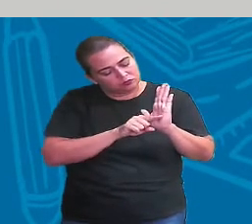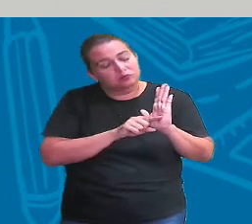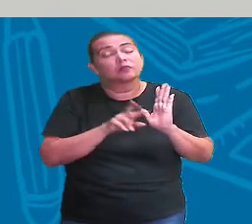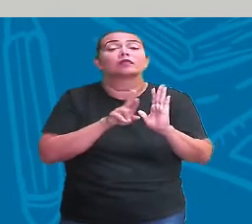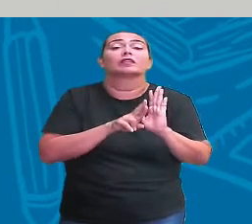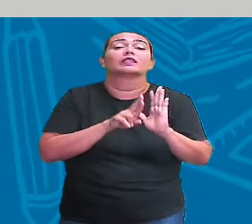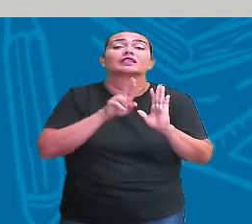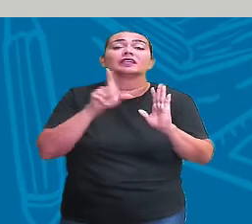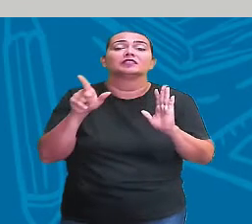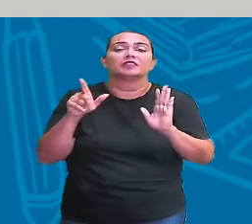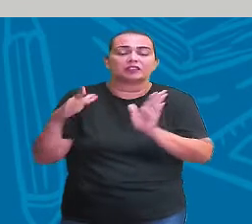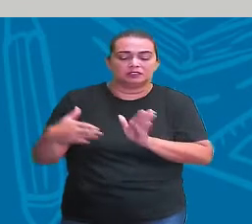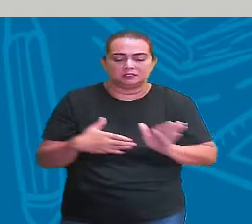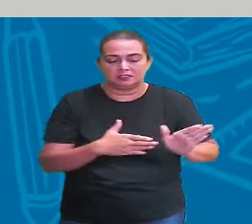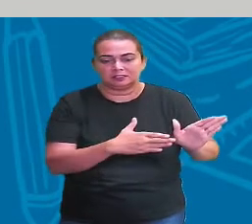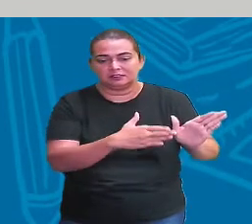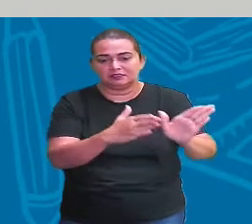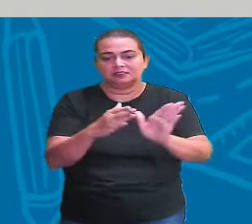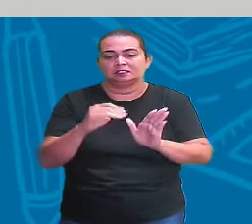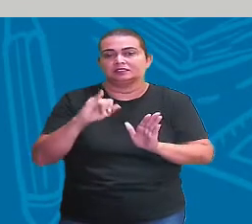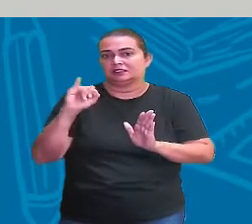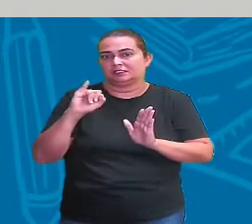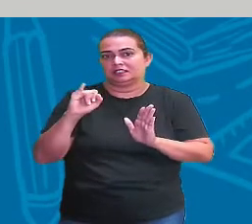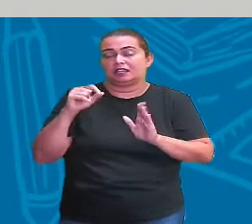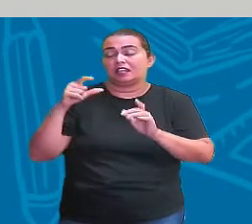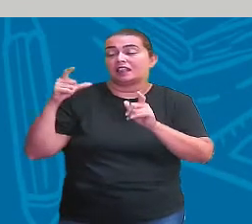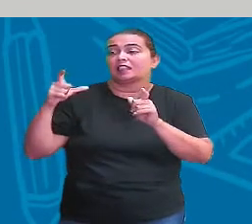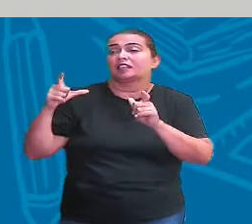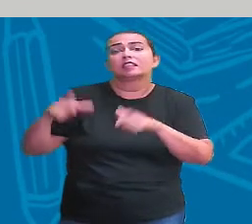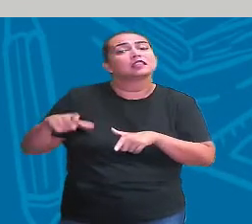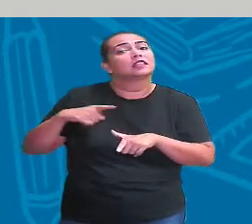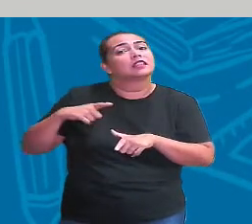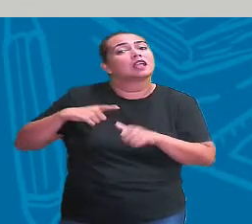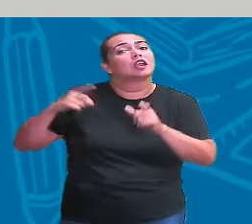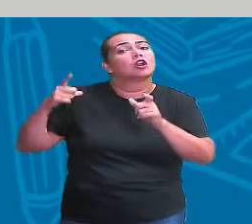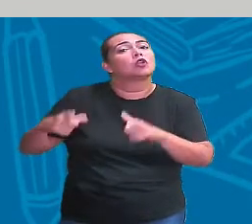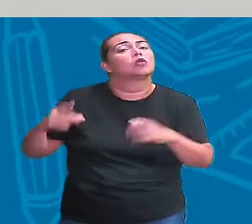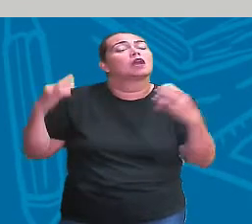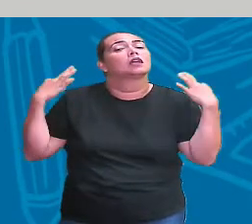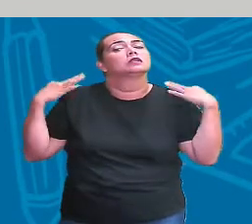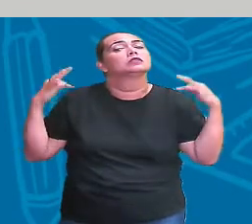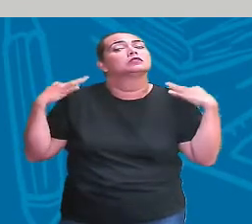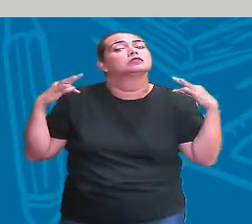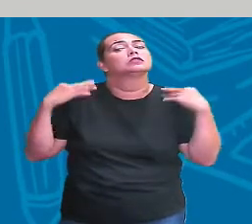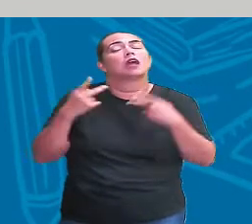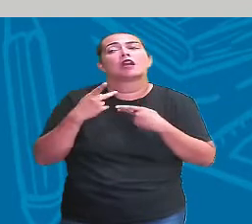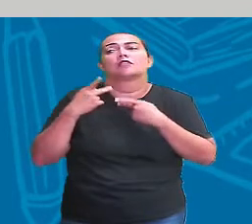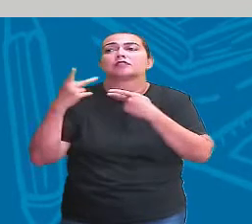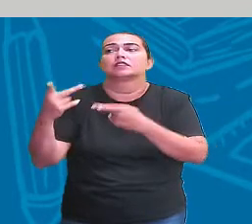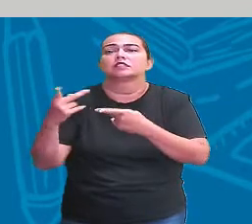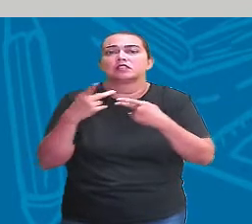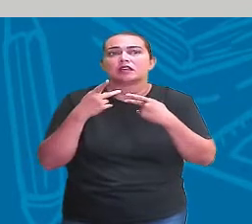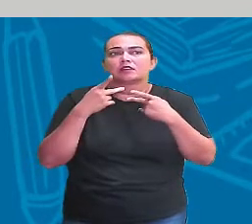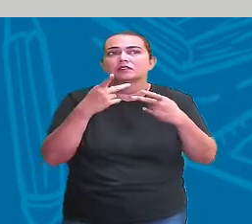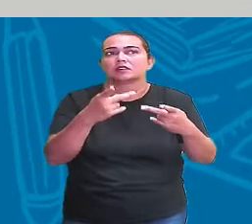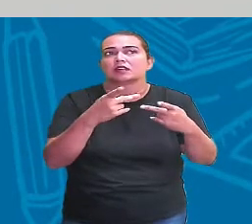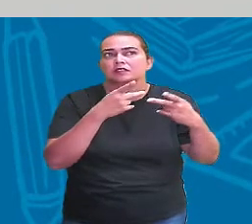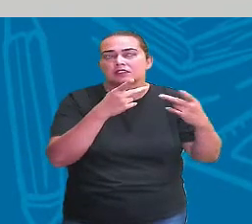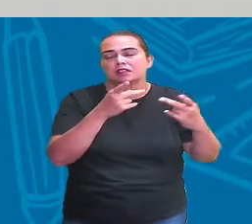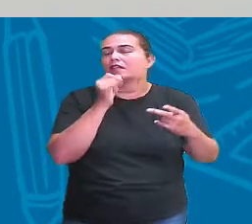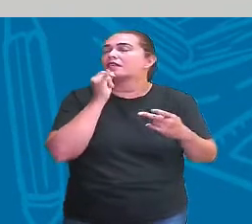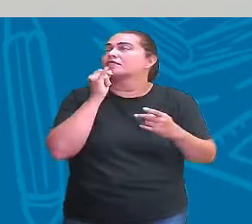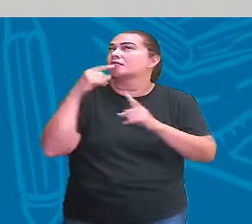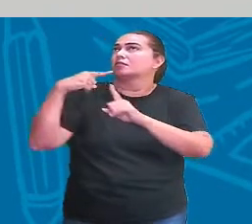quando você tem elementos turísticos pra poder visitar, por exemplo. Ah, eu vou naquela igreja muito